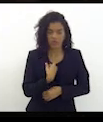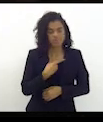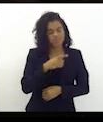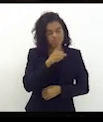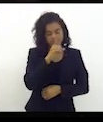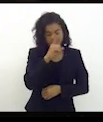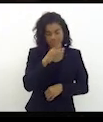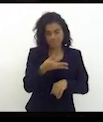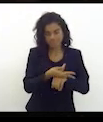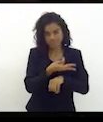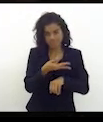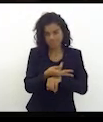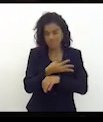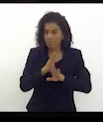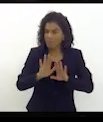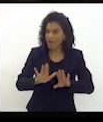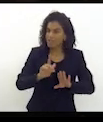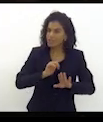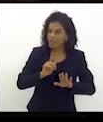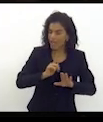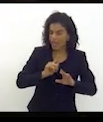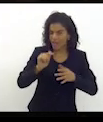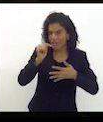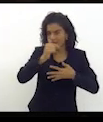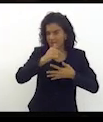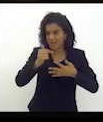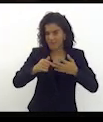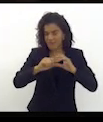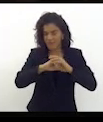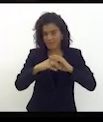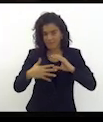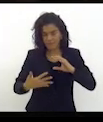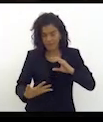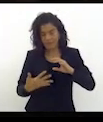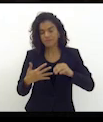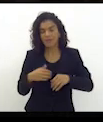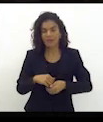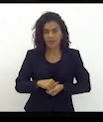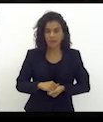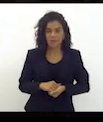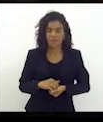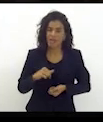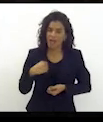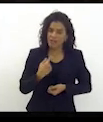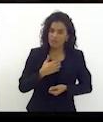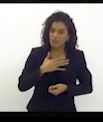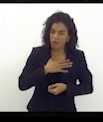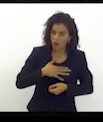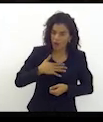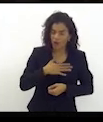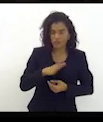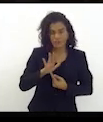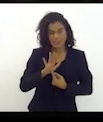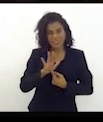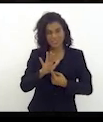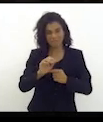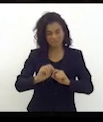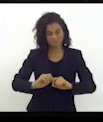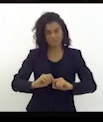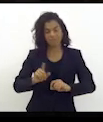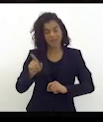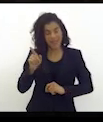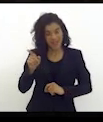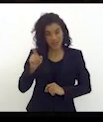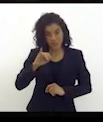mas tem alguns aspectos que a gente gosta de sublinhar e trazer o negrito que o caso requer. José